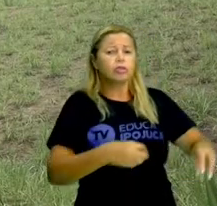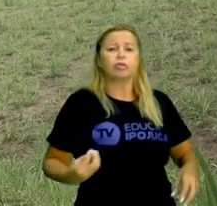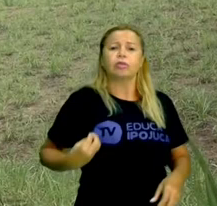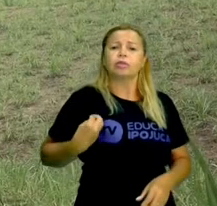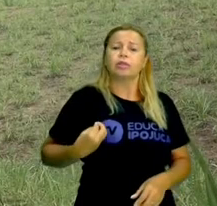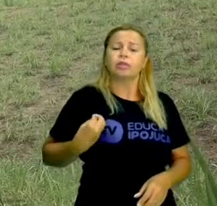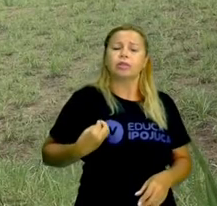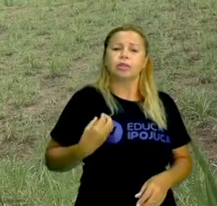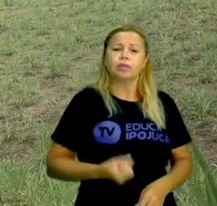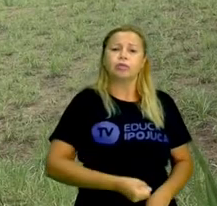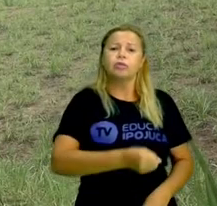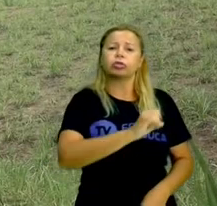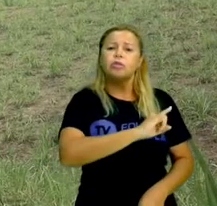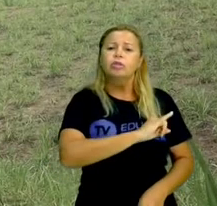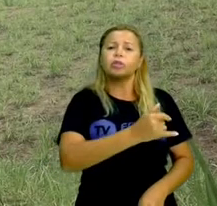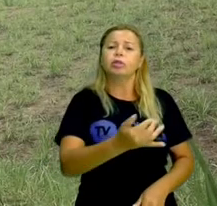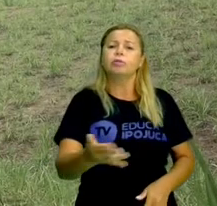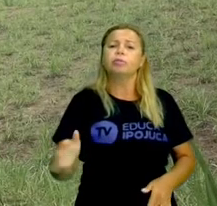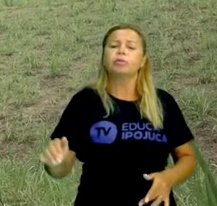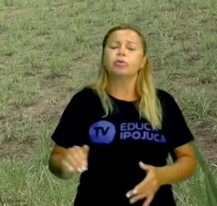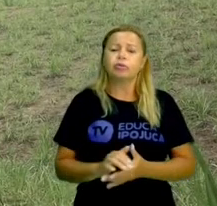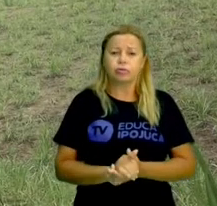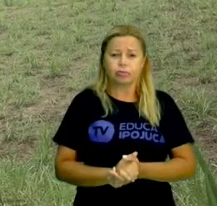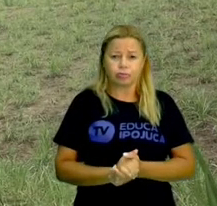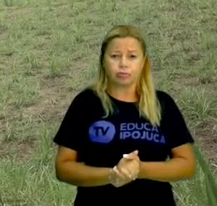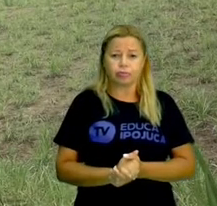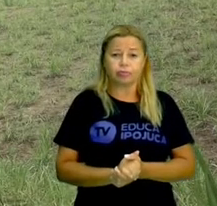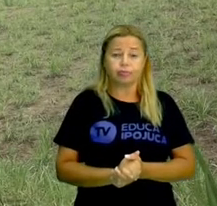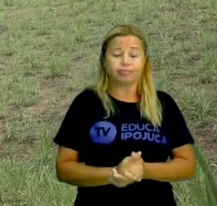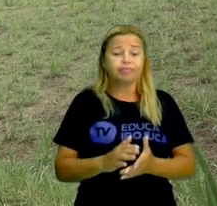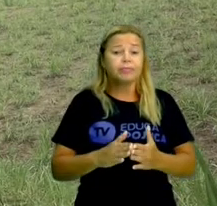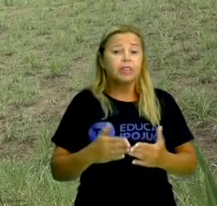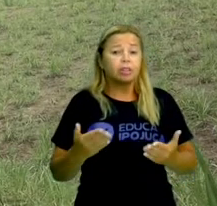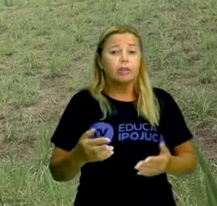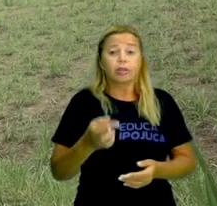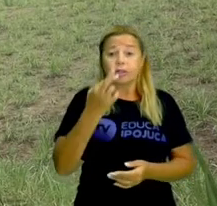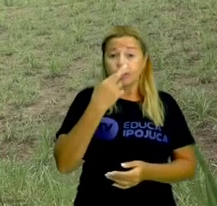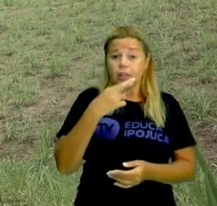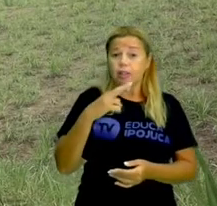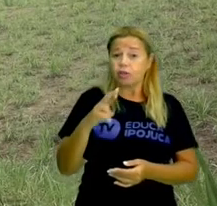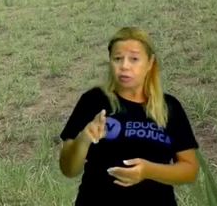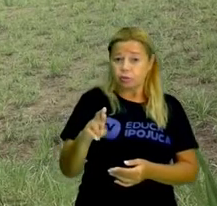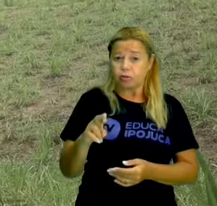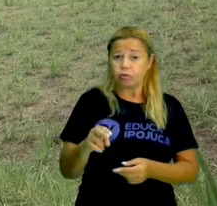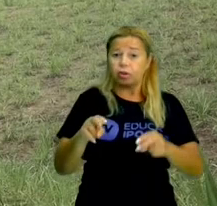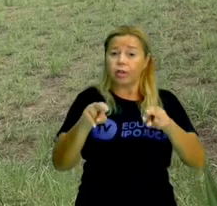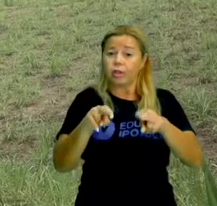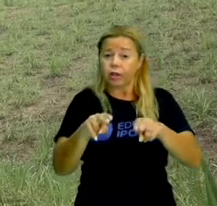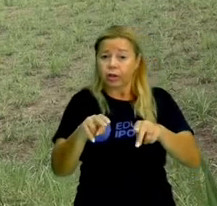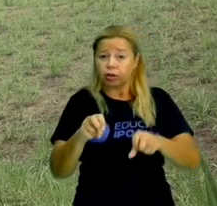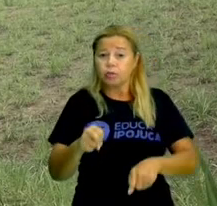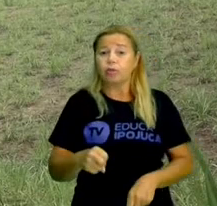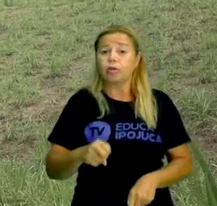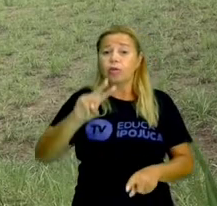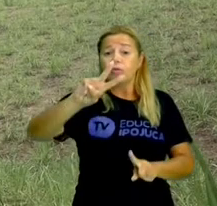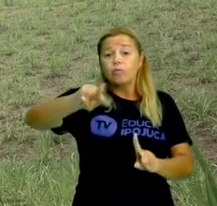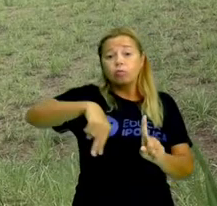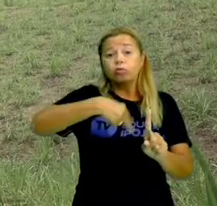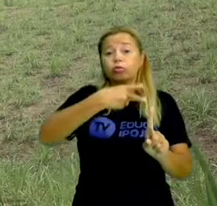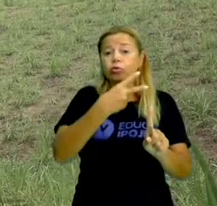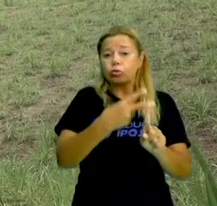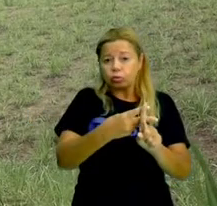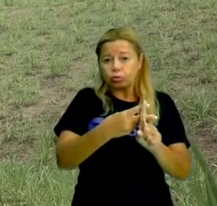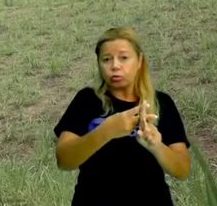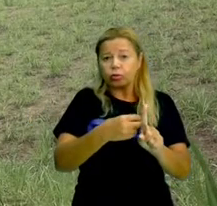Ipojuca? A resposta é igual ao dobro do quadrado do numeral